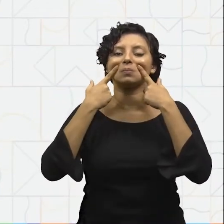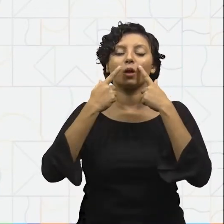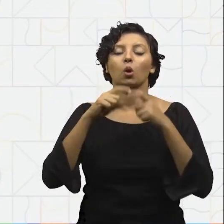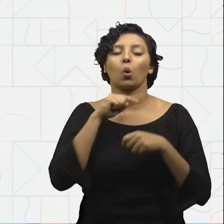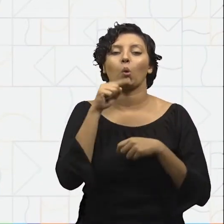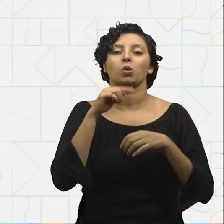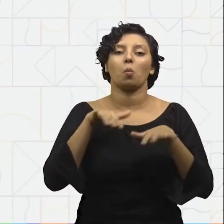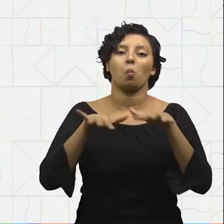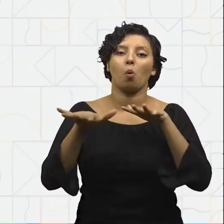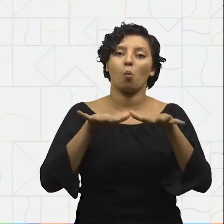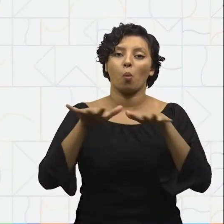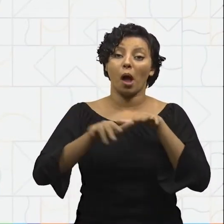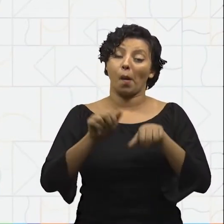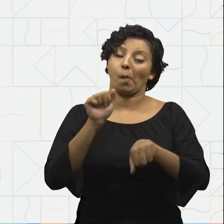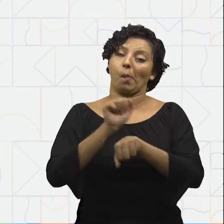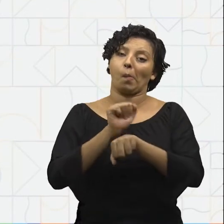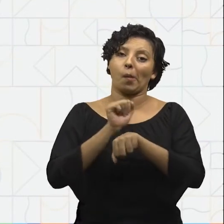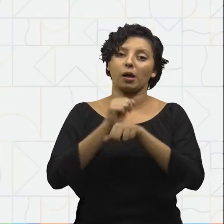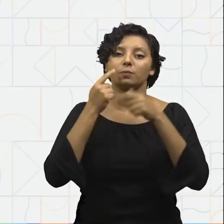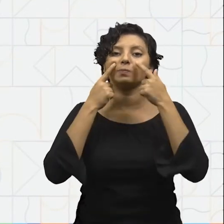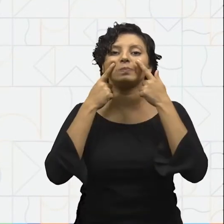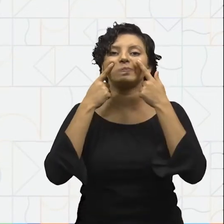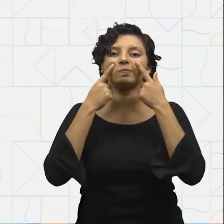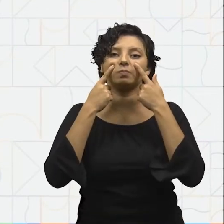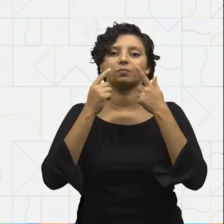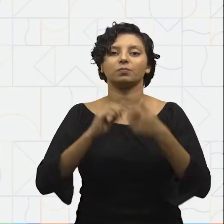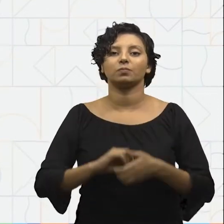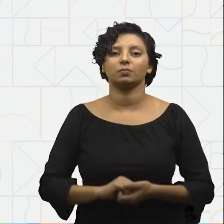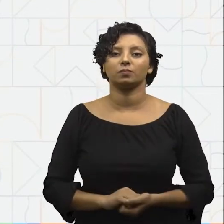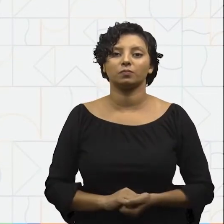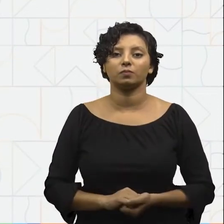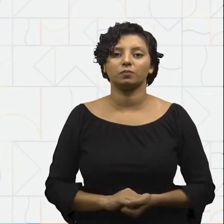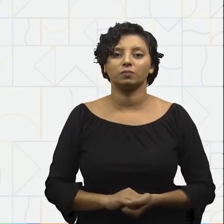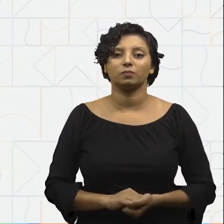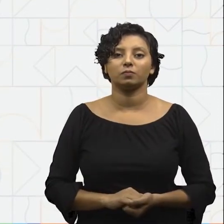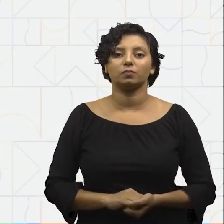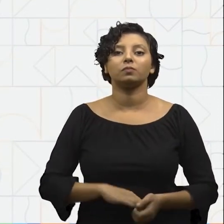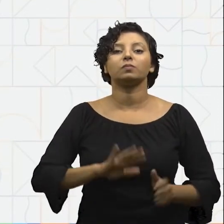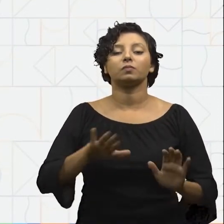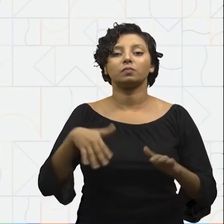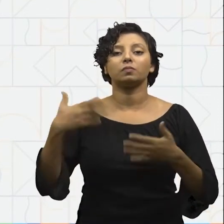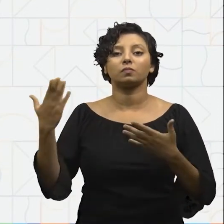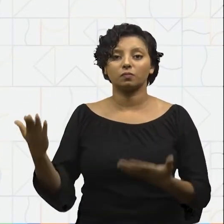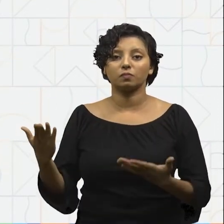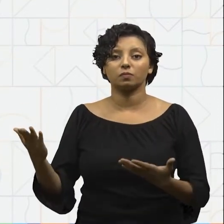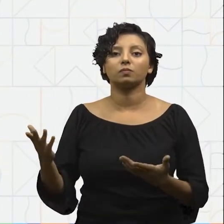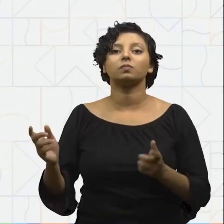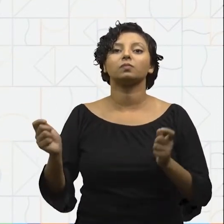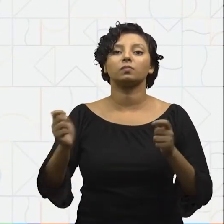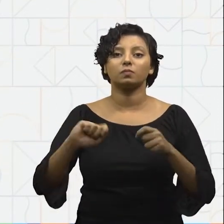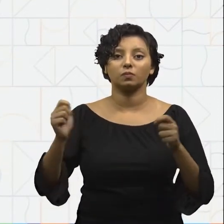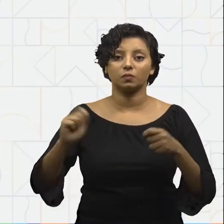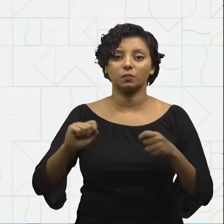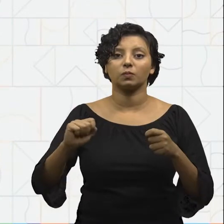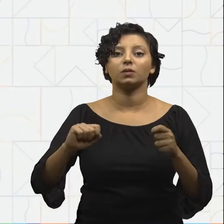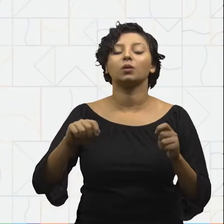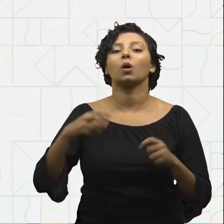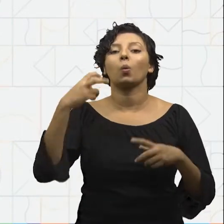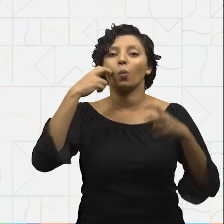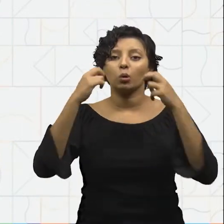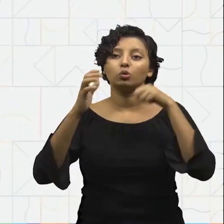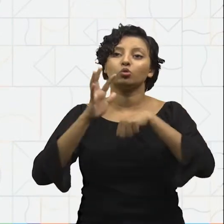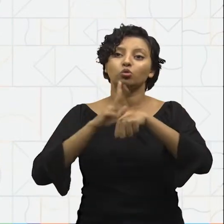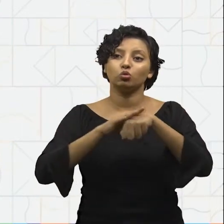paralisia temporária dos músculos. Dessa maneira, ele pode também ser usado no tratamento de doenças como